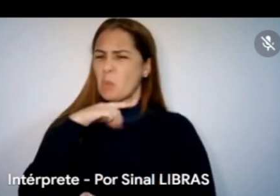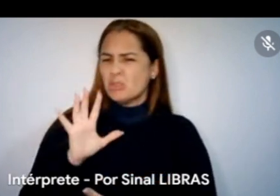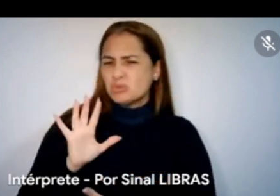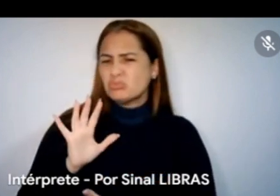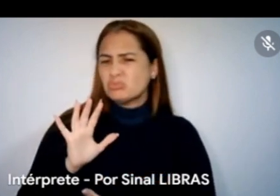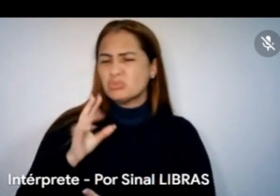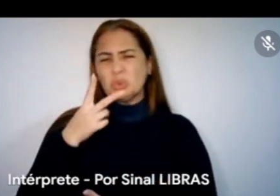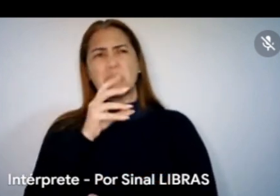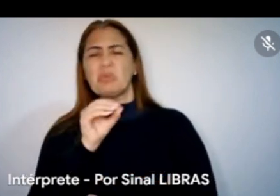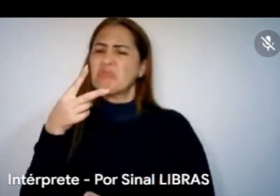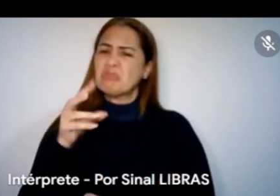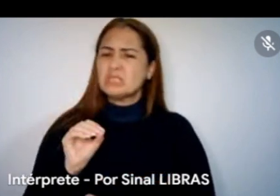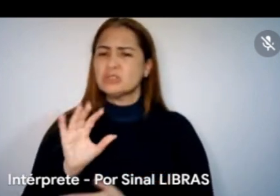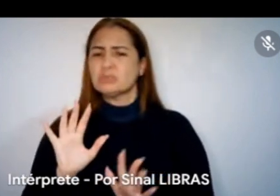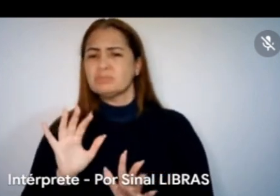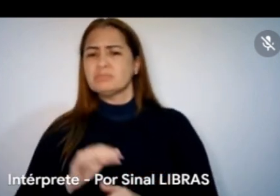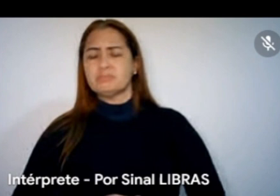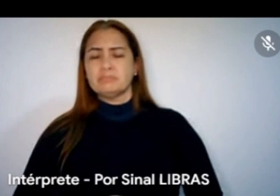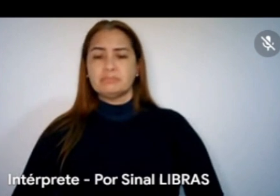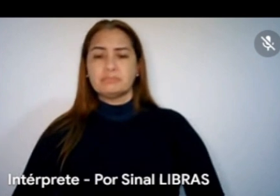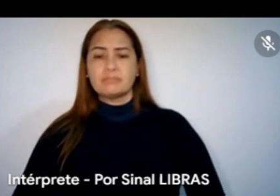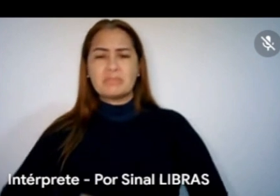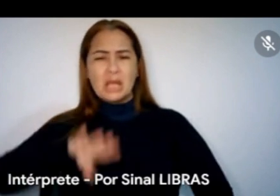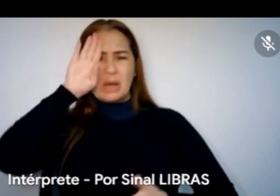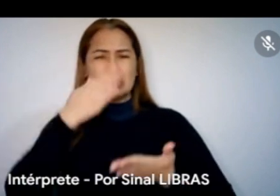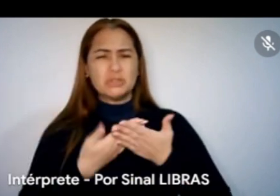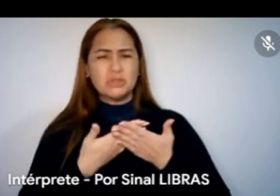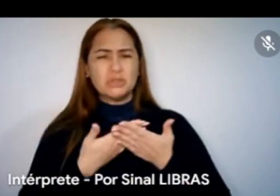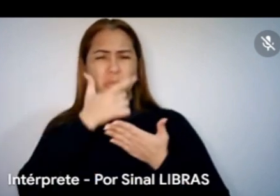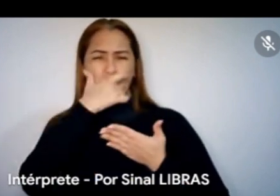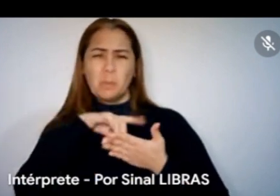2020, né? Eu creio que foi 2020, então.